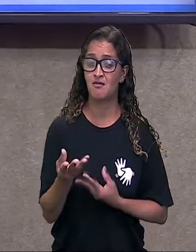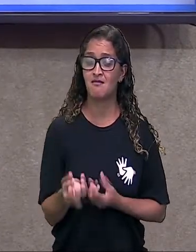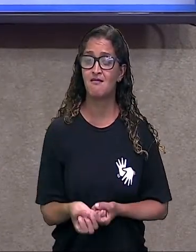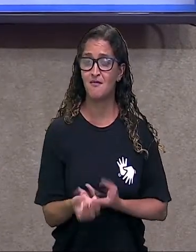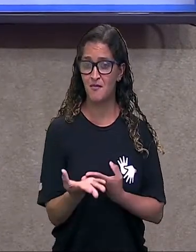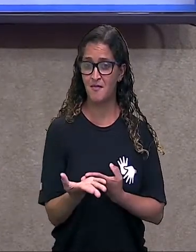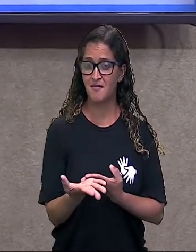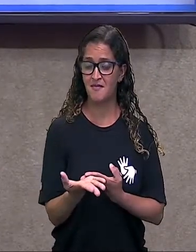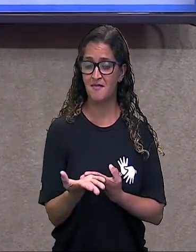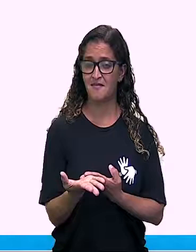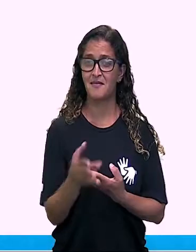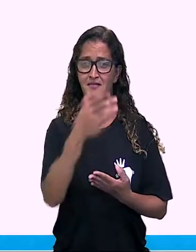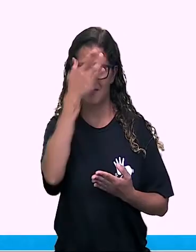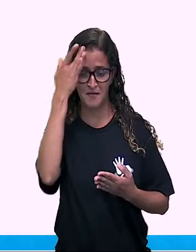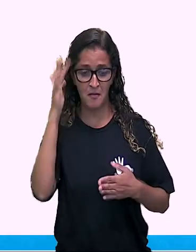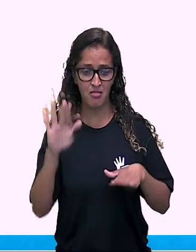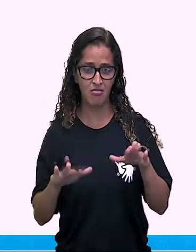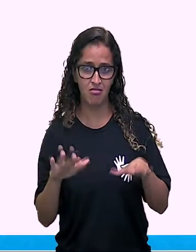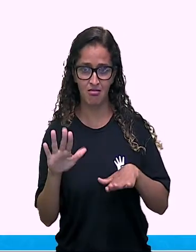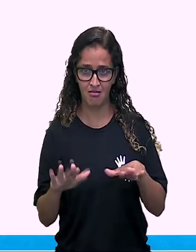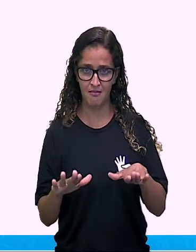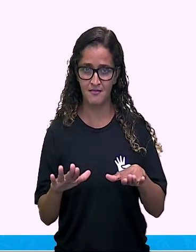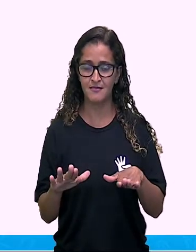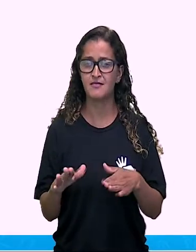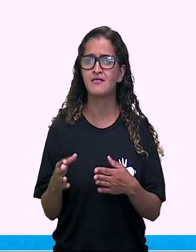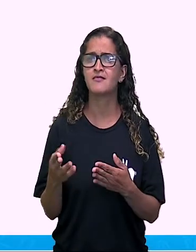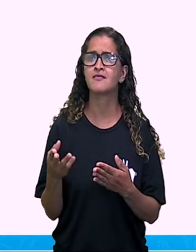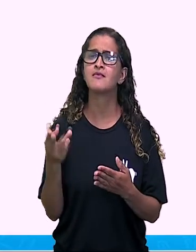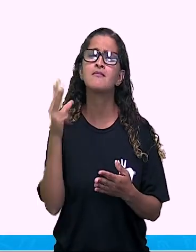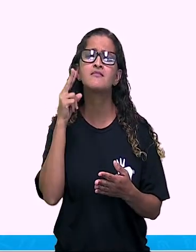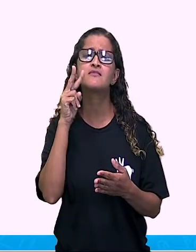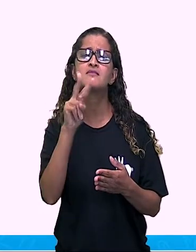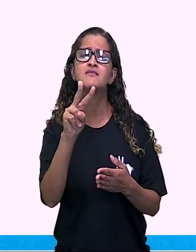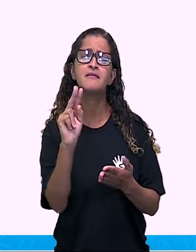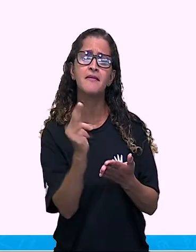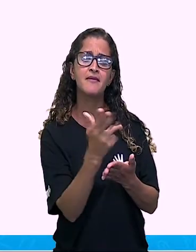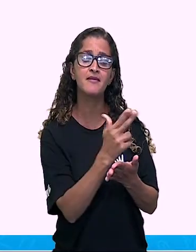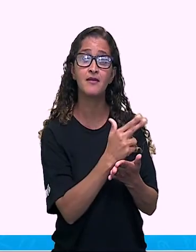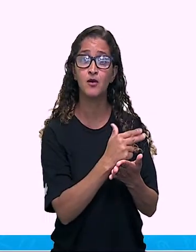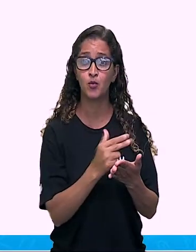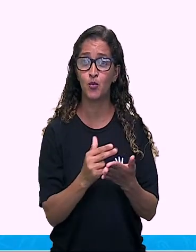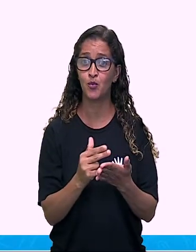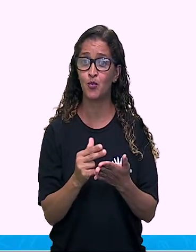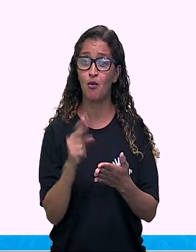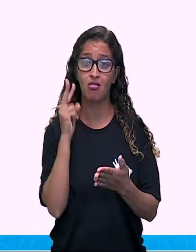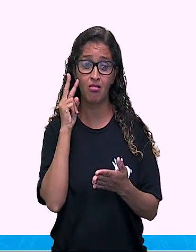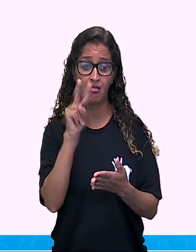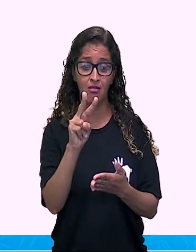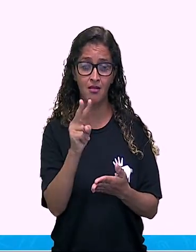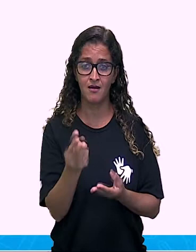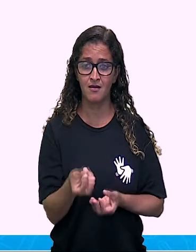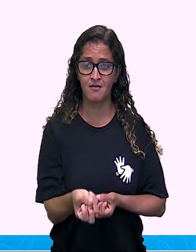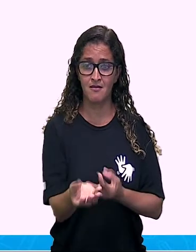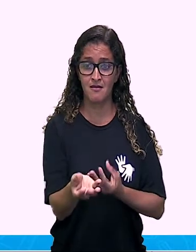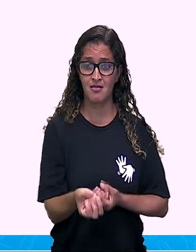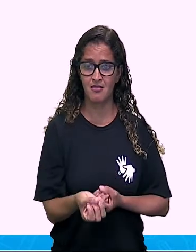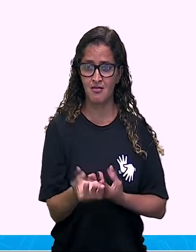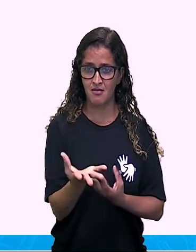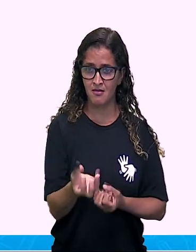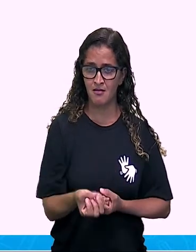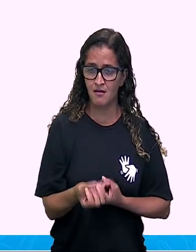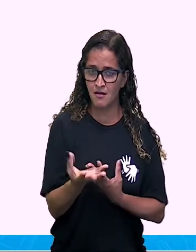Observe essa imagem. Olha os estímulos. Então, o rato,